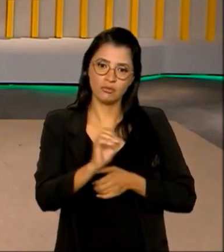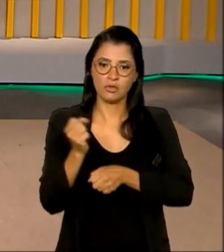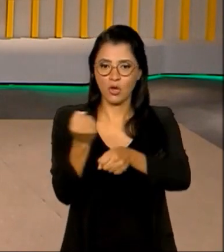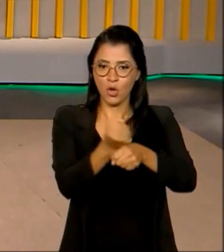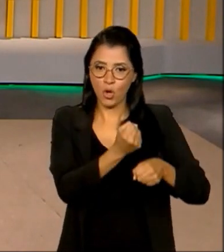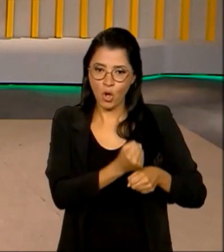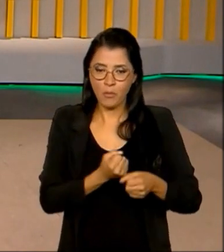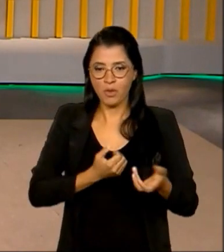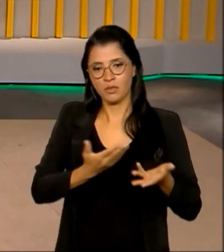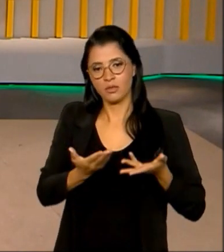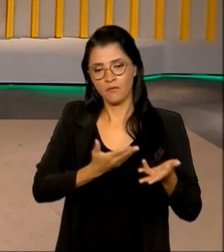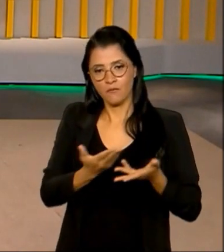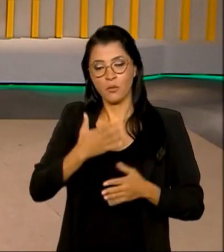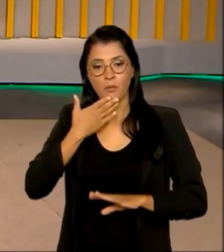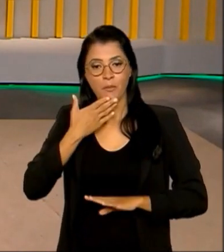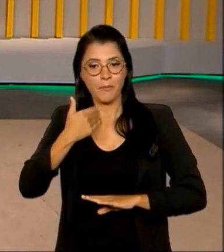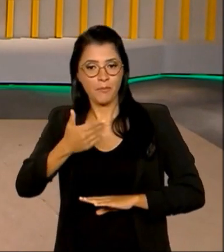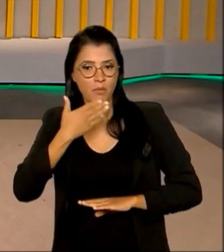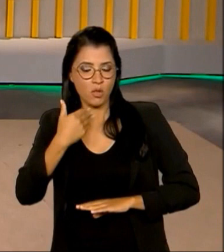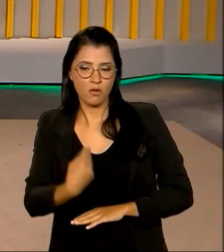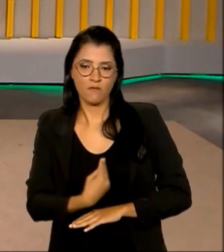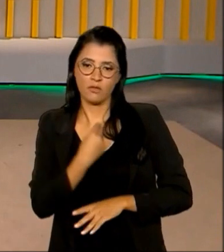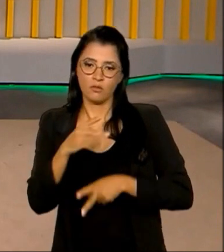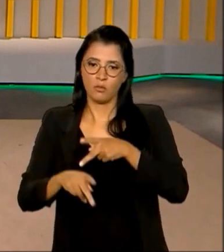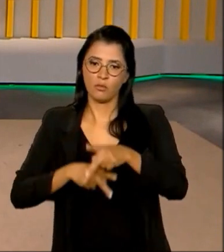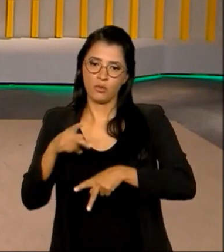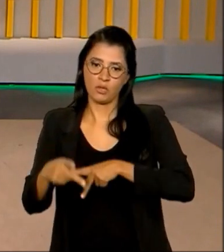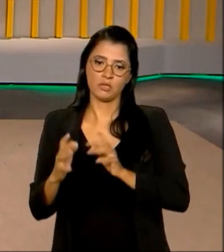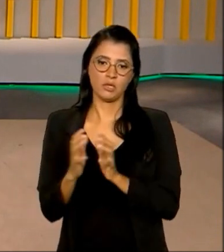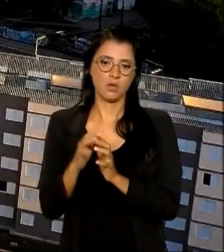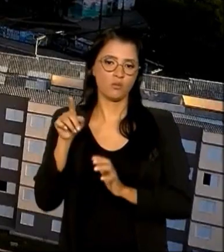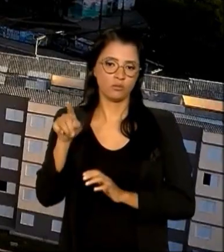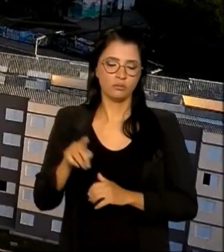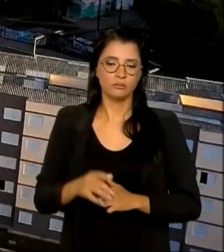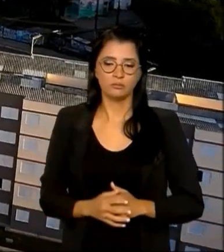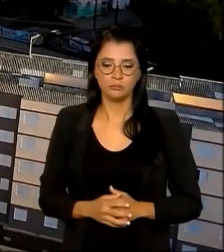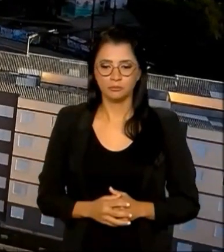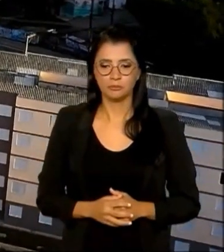em obras e serviços para melhorar a vida da população pernambucana.